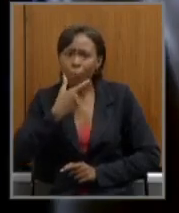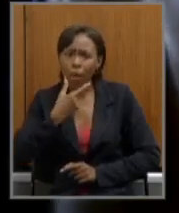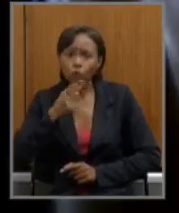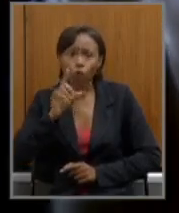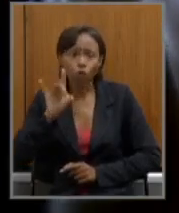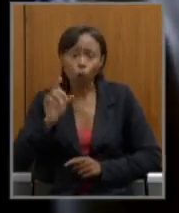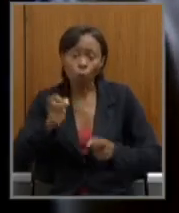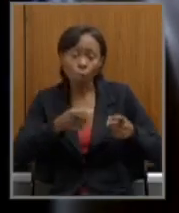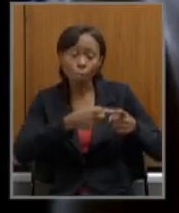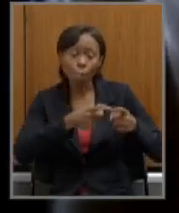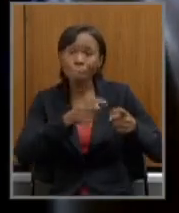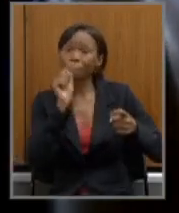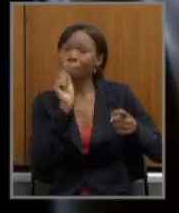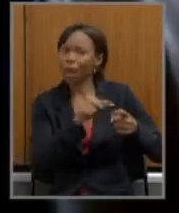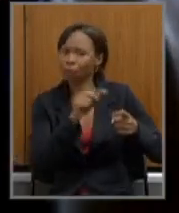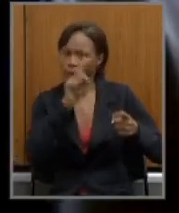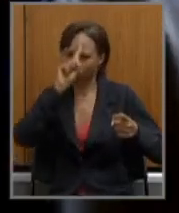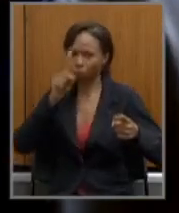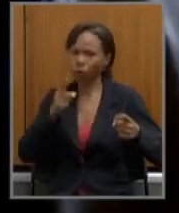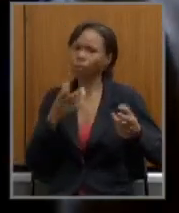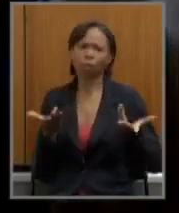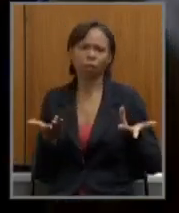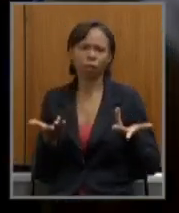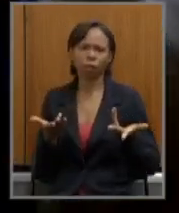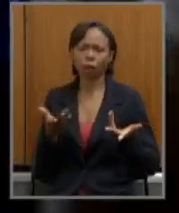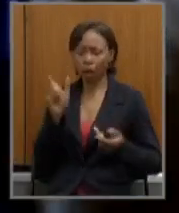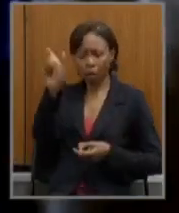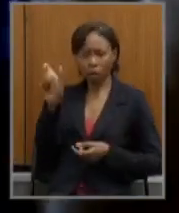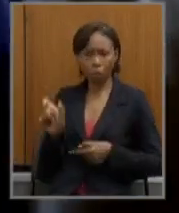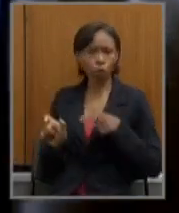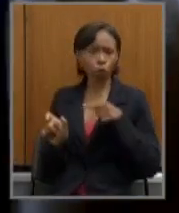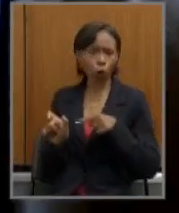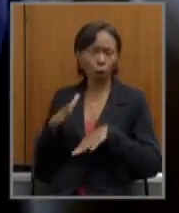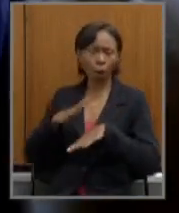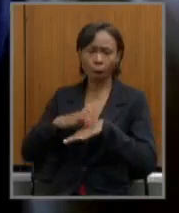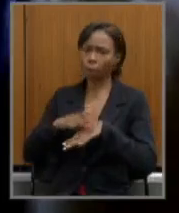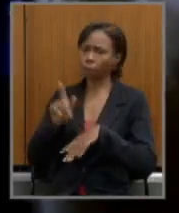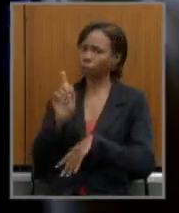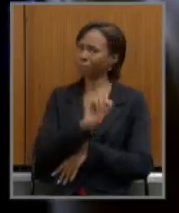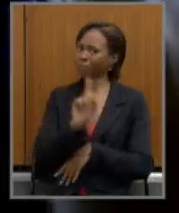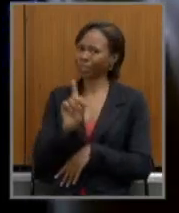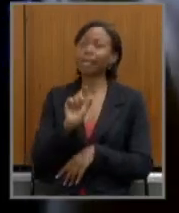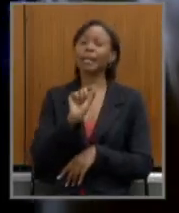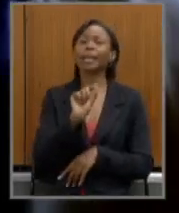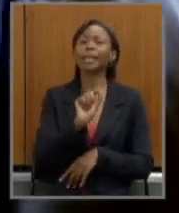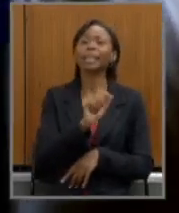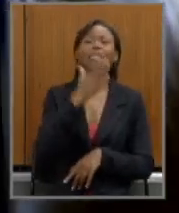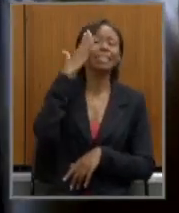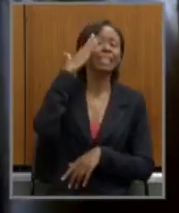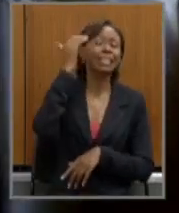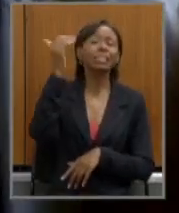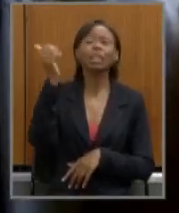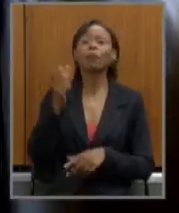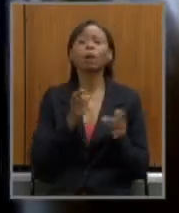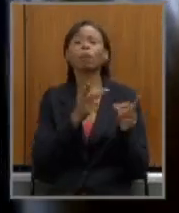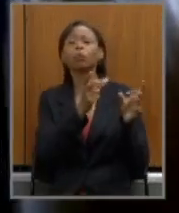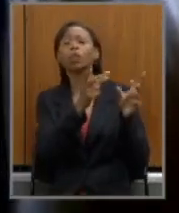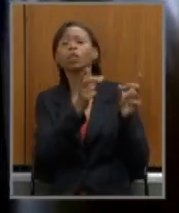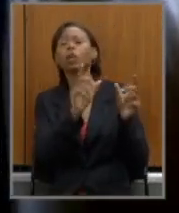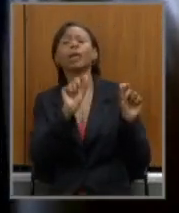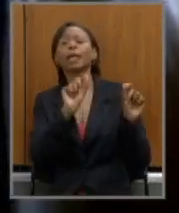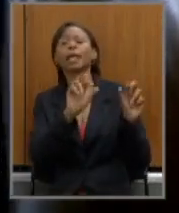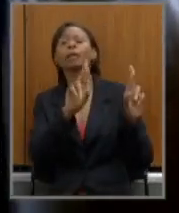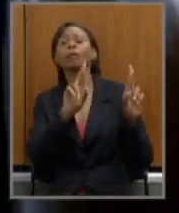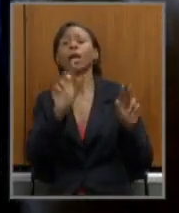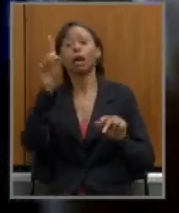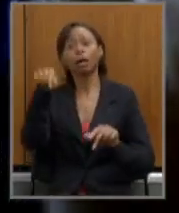não é o próprio paciente não que ele vicia e fica dependendo daquilo quem tem que dizer o que pode ser taxado ou não na exportação é o governo federal